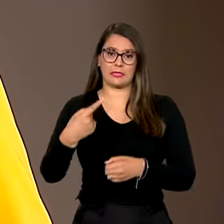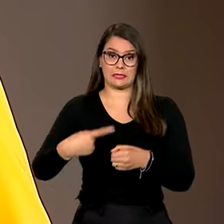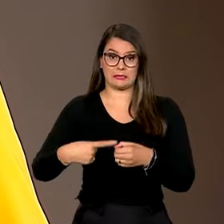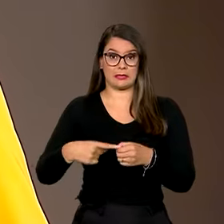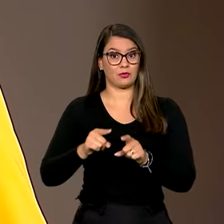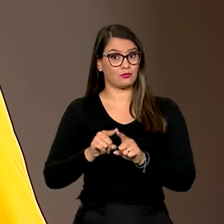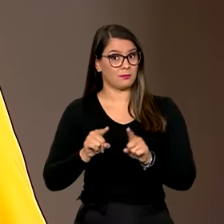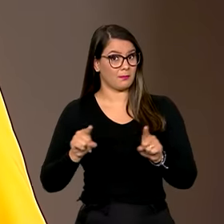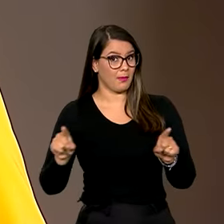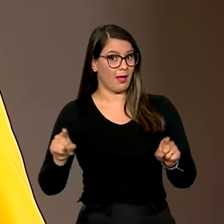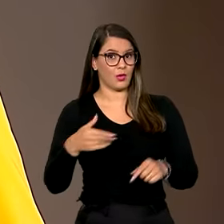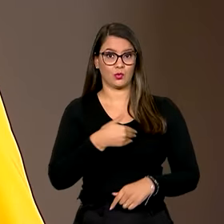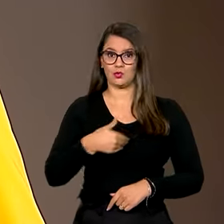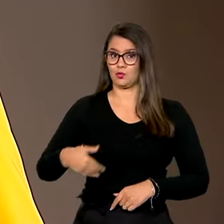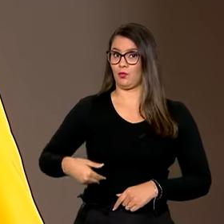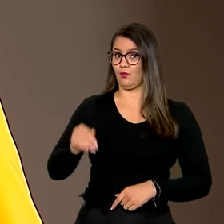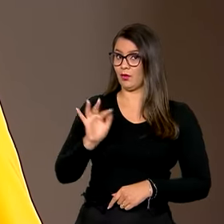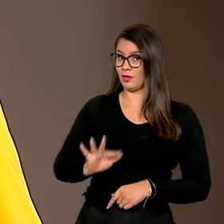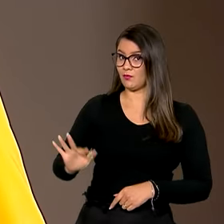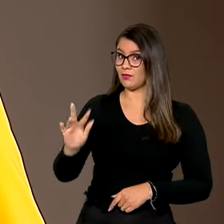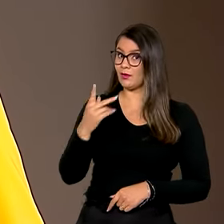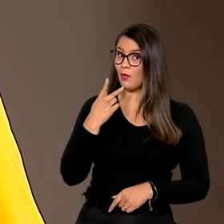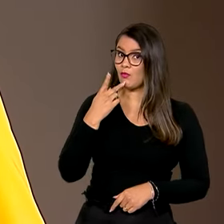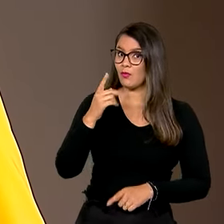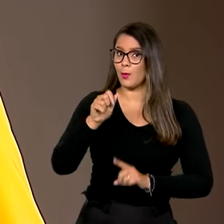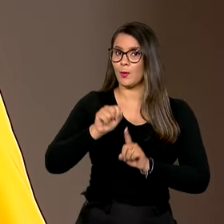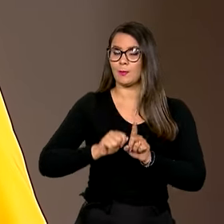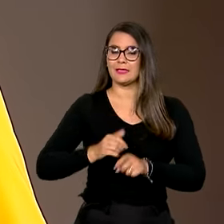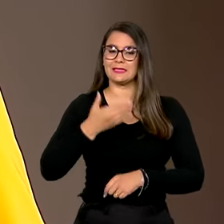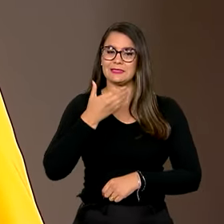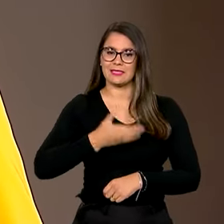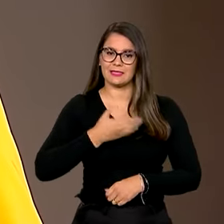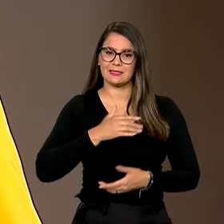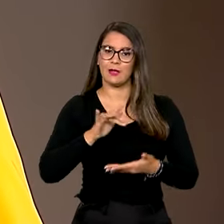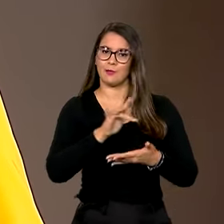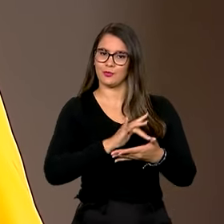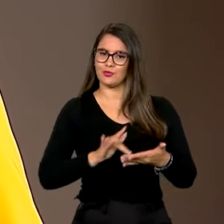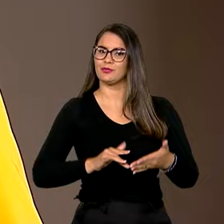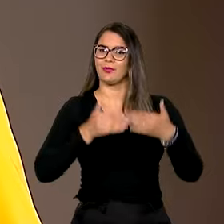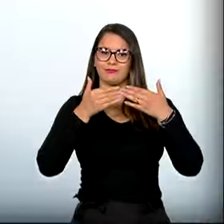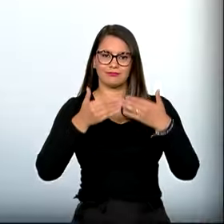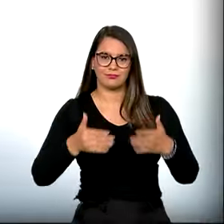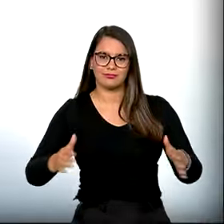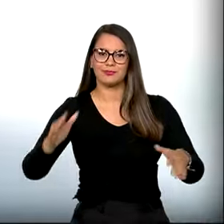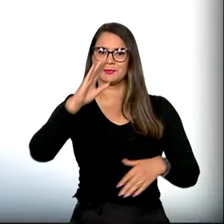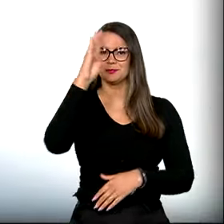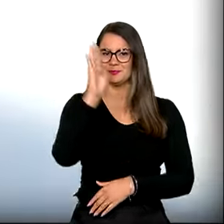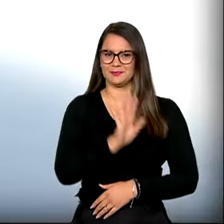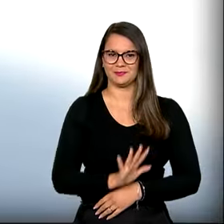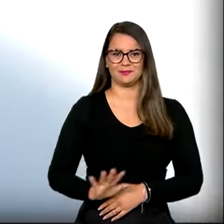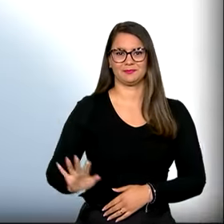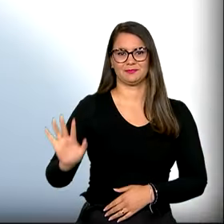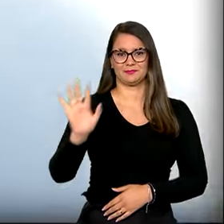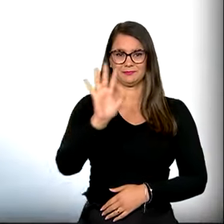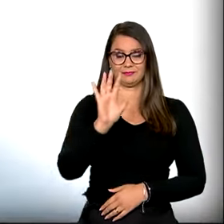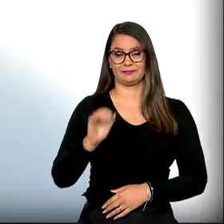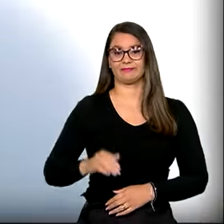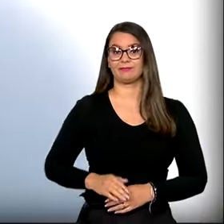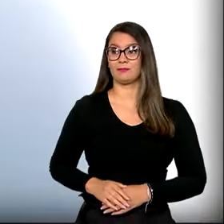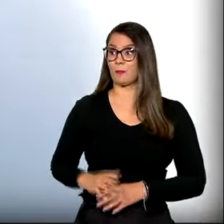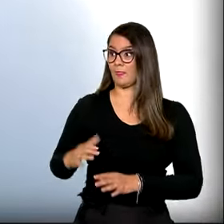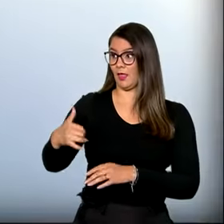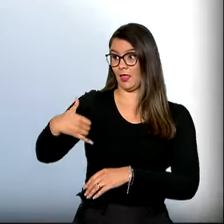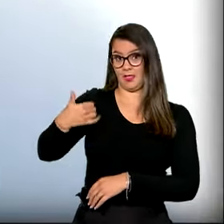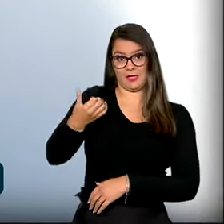mas de acordo com o governo federal, em dezembro o processo digital será nacional. Assim que completou